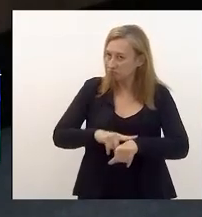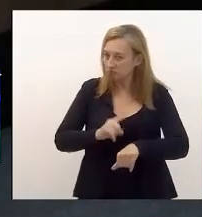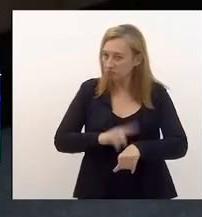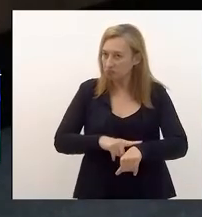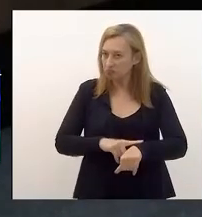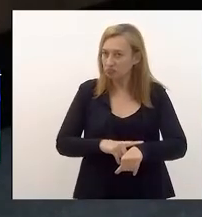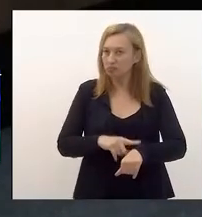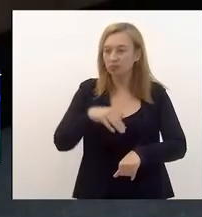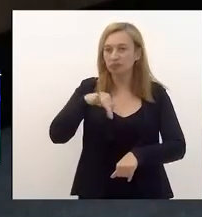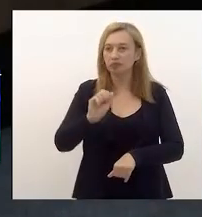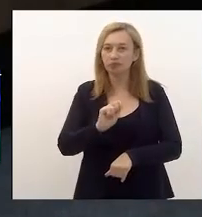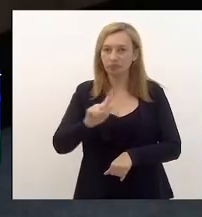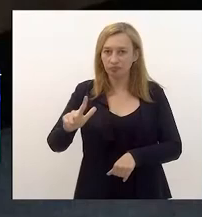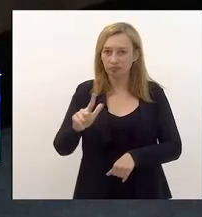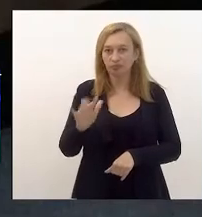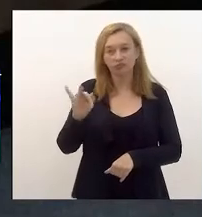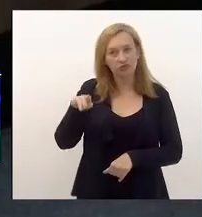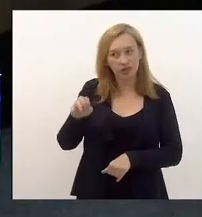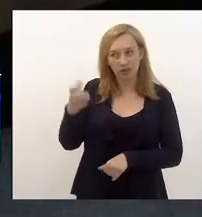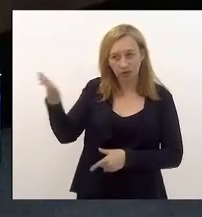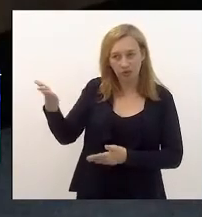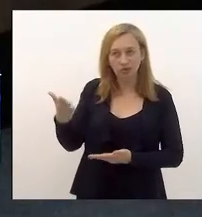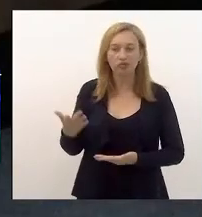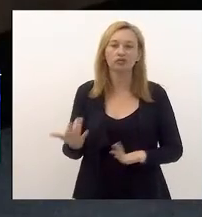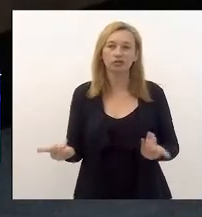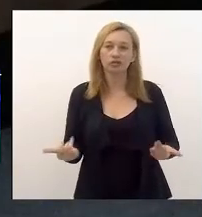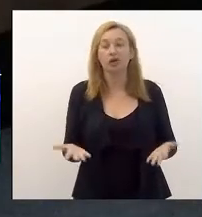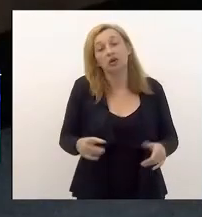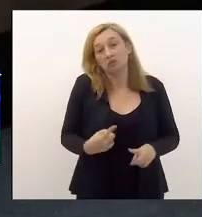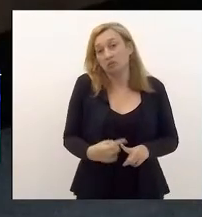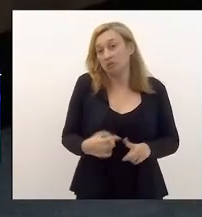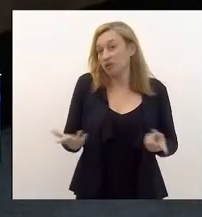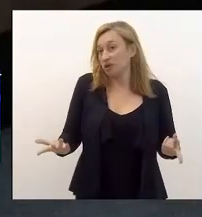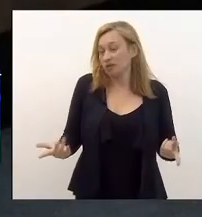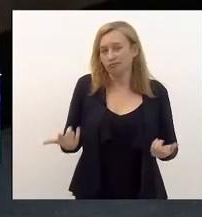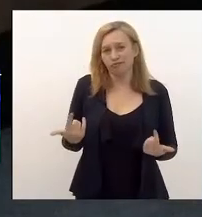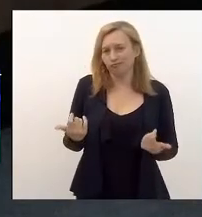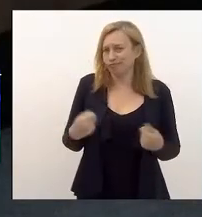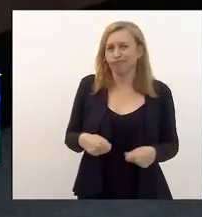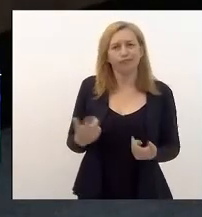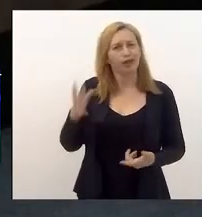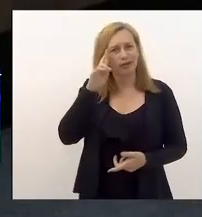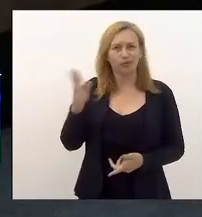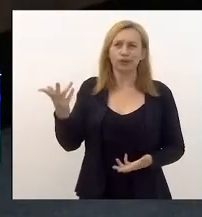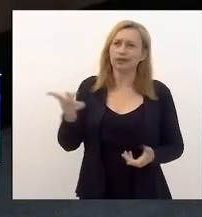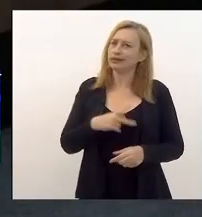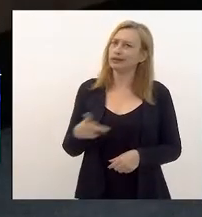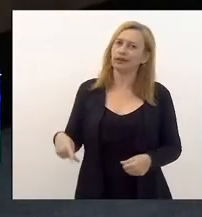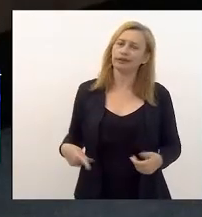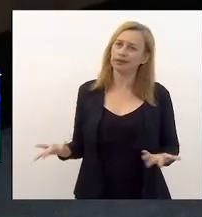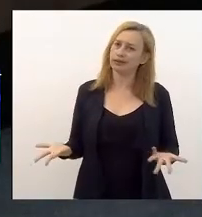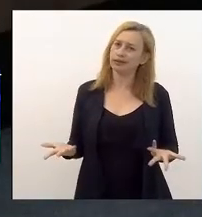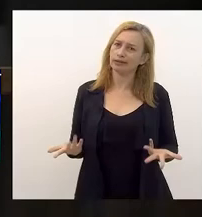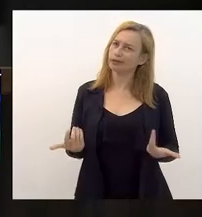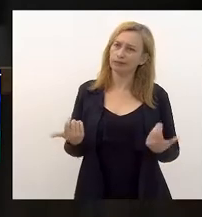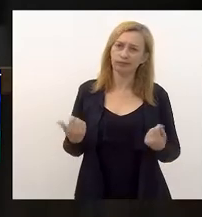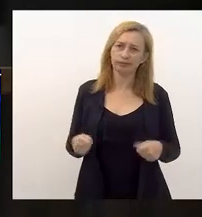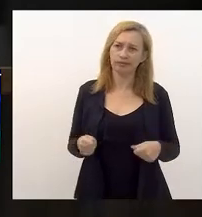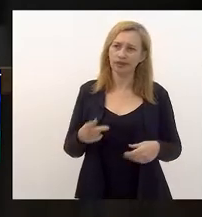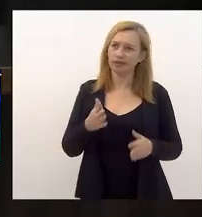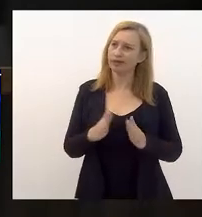Felipe Michel, a gente faz um rodízio, porque não dá, né, presidente? Temos que fazer um requerimento aqui,